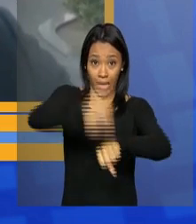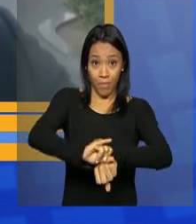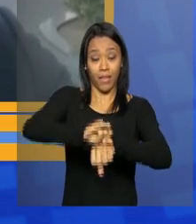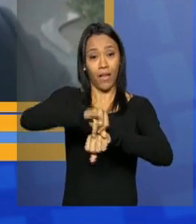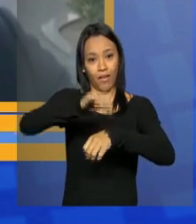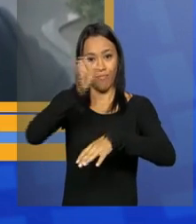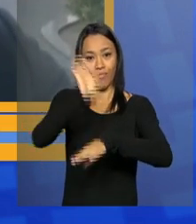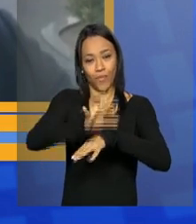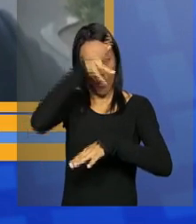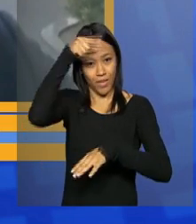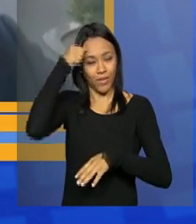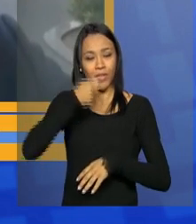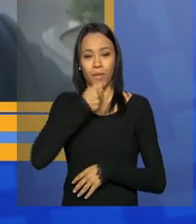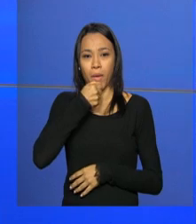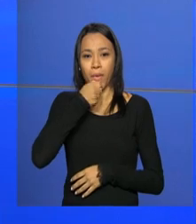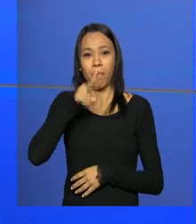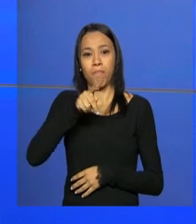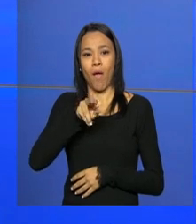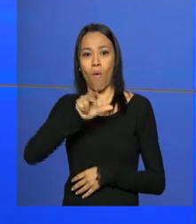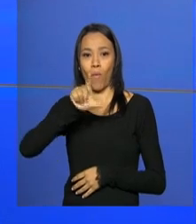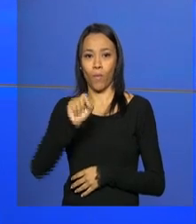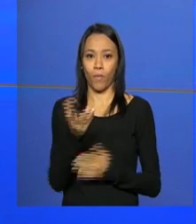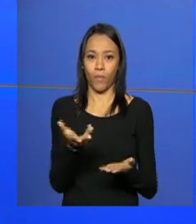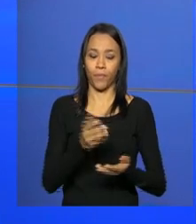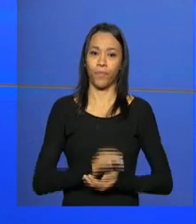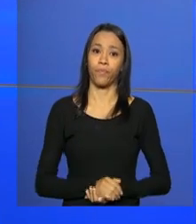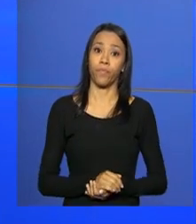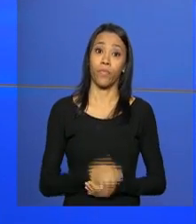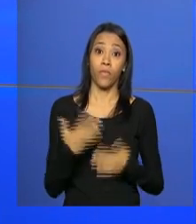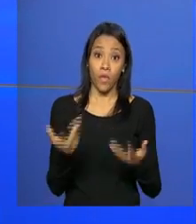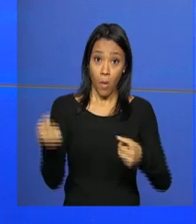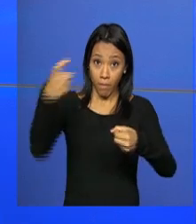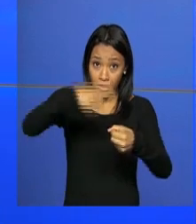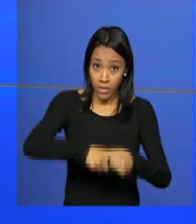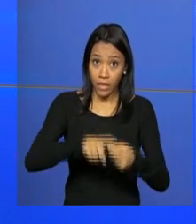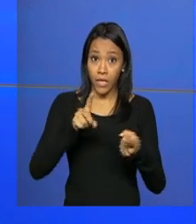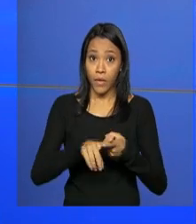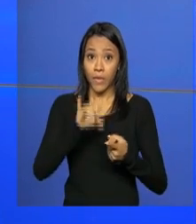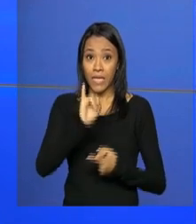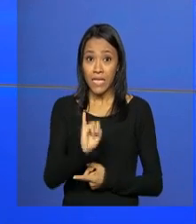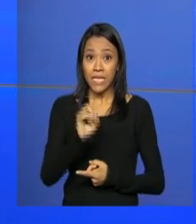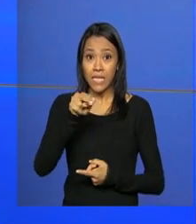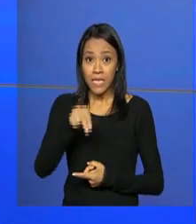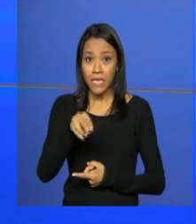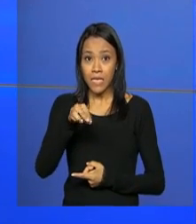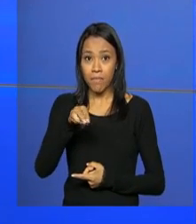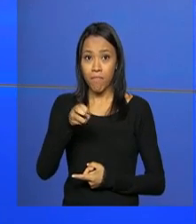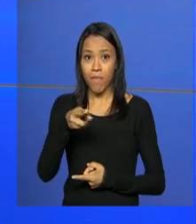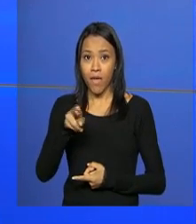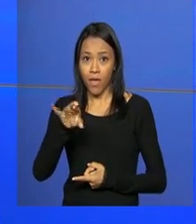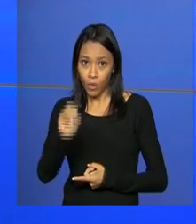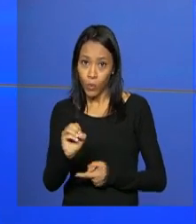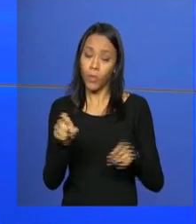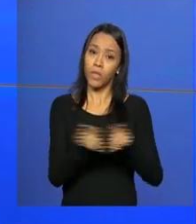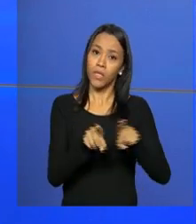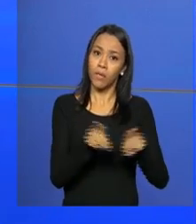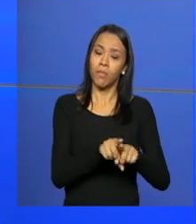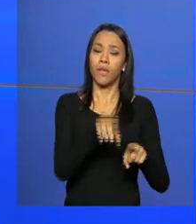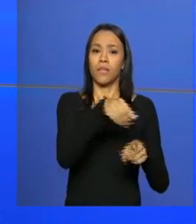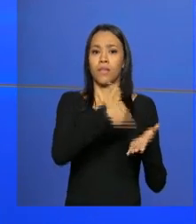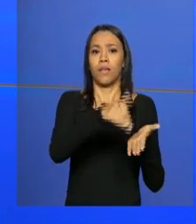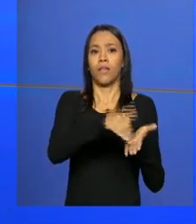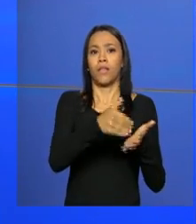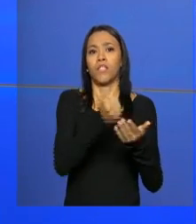Amazonas, Paulo La Sálvia. Uma parceria entre o Inmetro e a Secretaria Nacional do Consumidor vai garantir mais